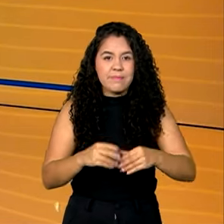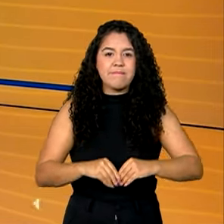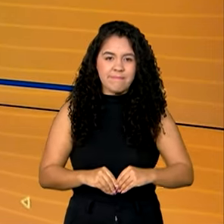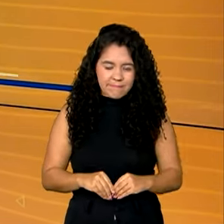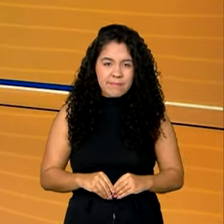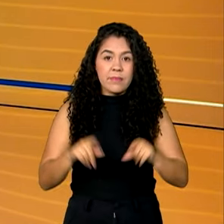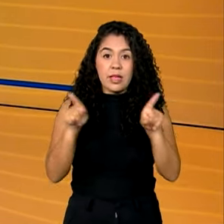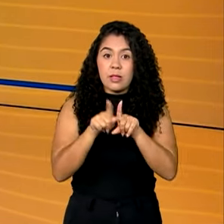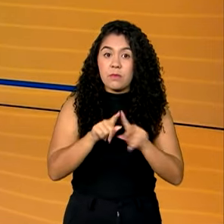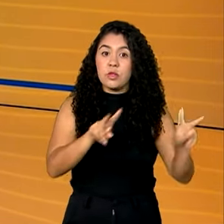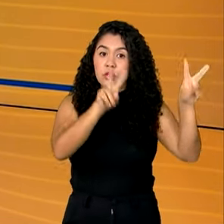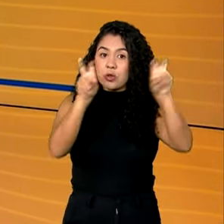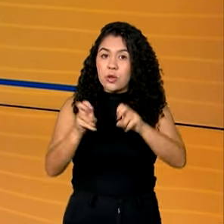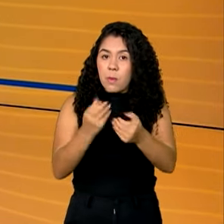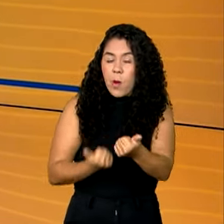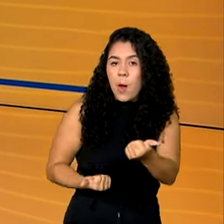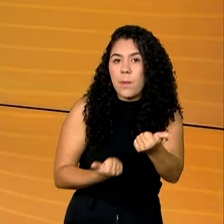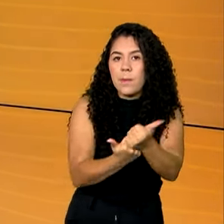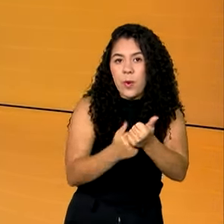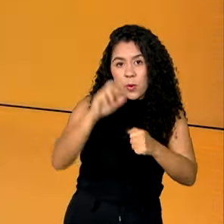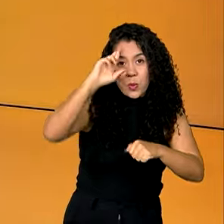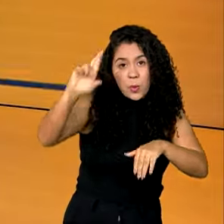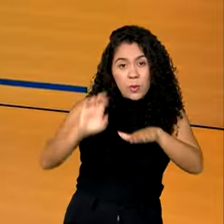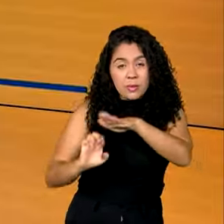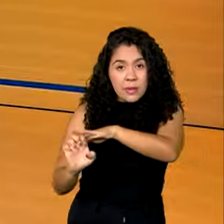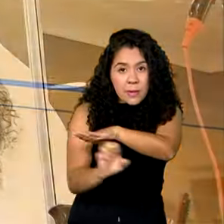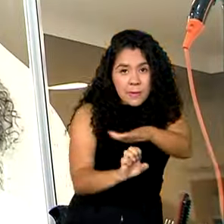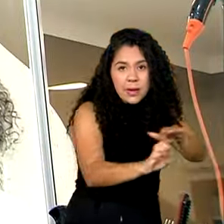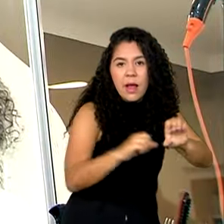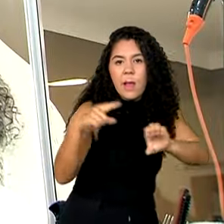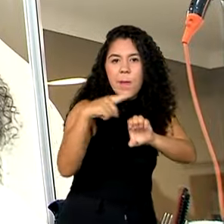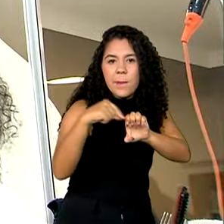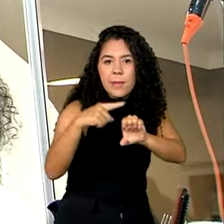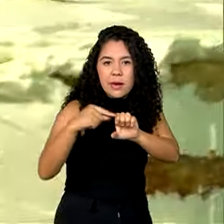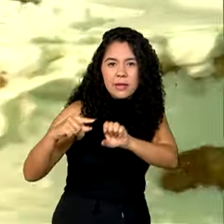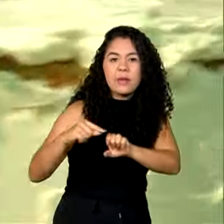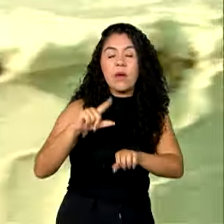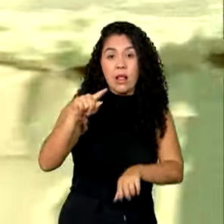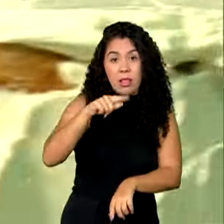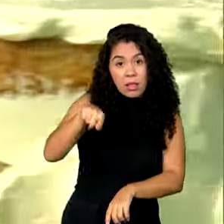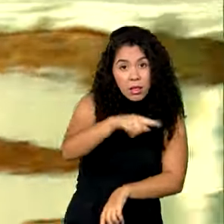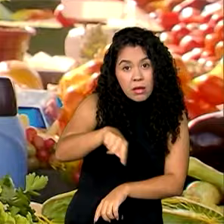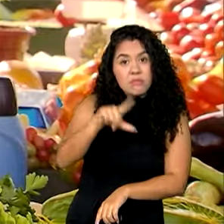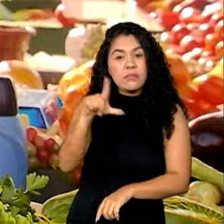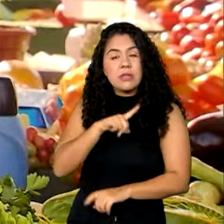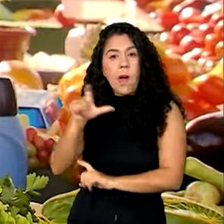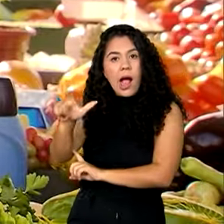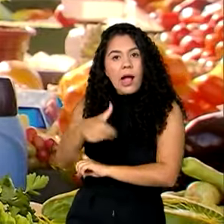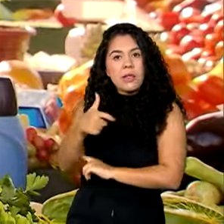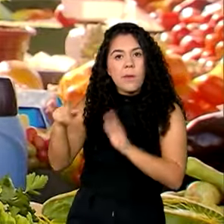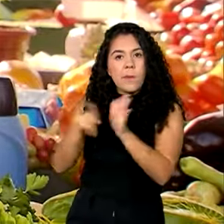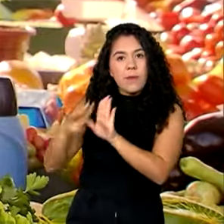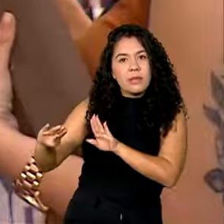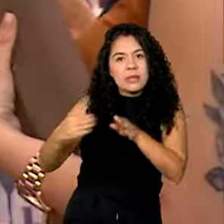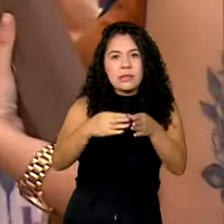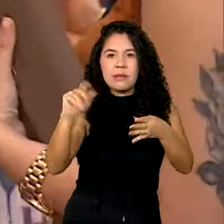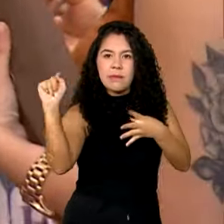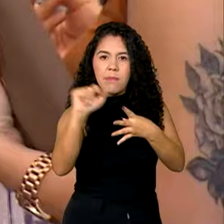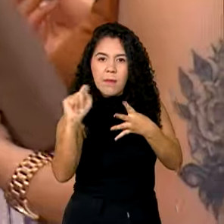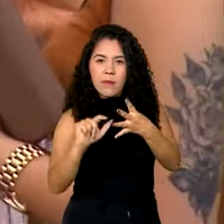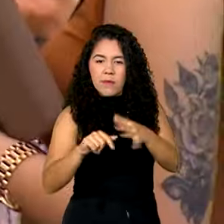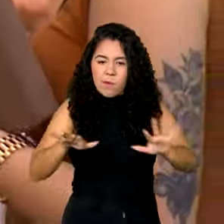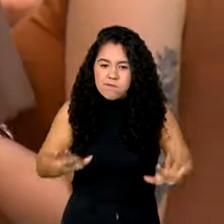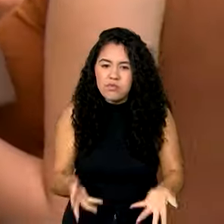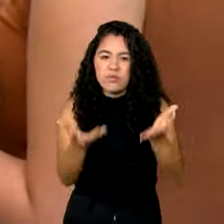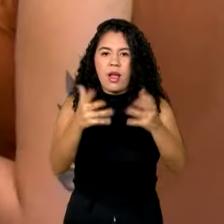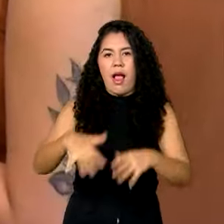fogo. Apoio aos pequenos empresários, microempreendedores individuais terão cartão exclusivo com benefícios